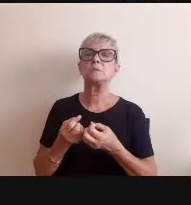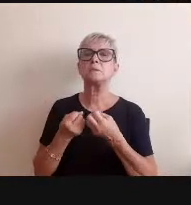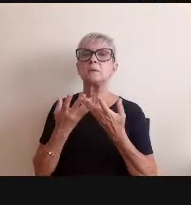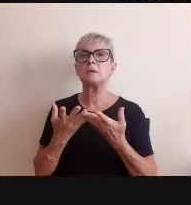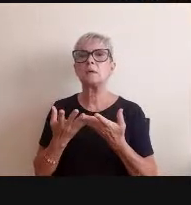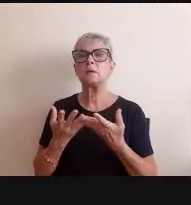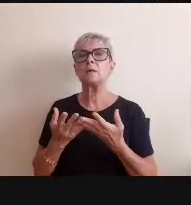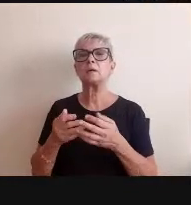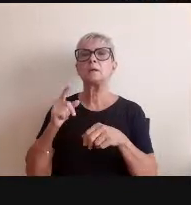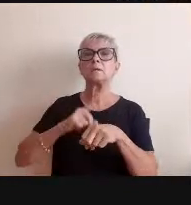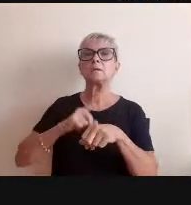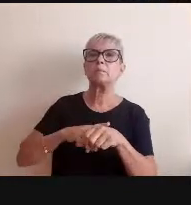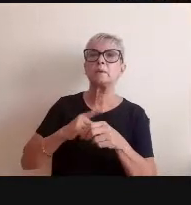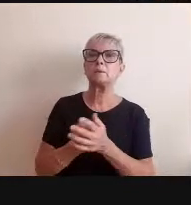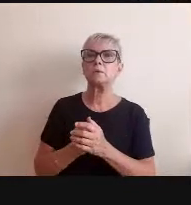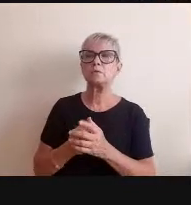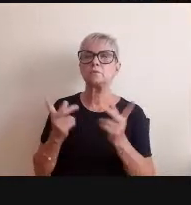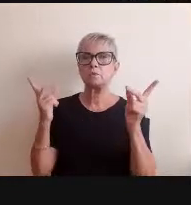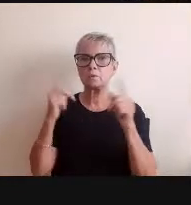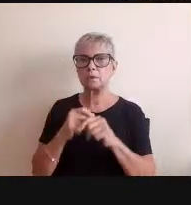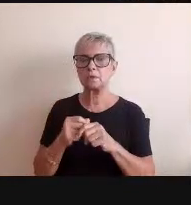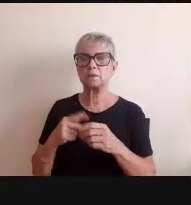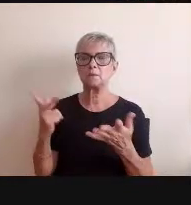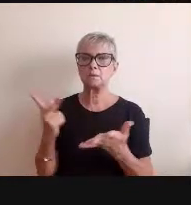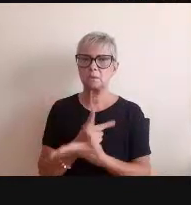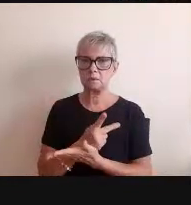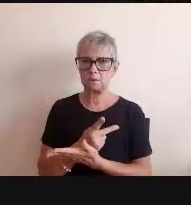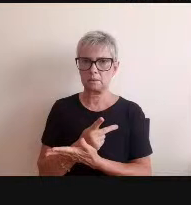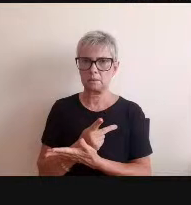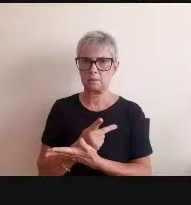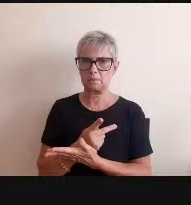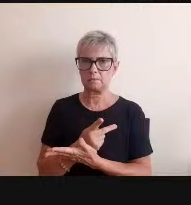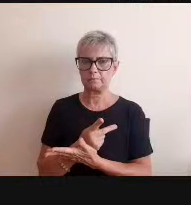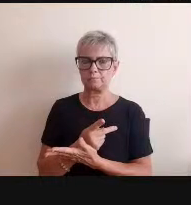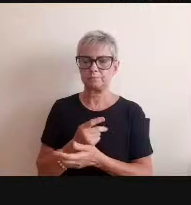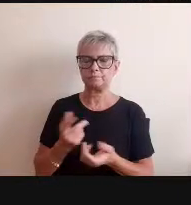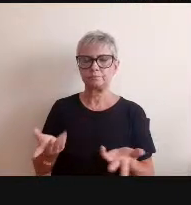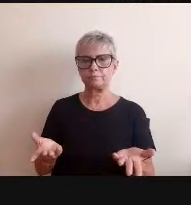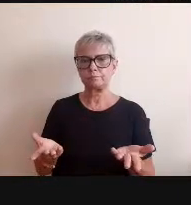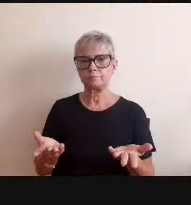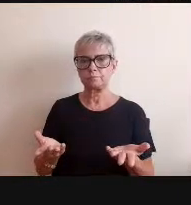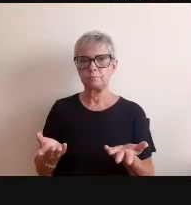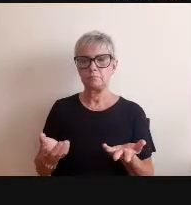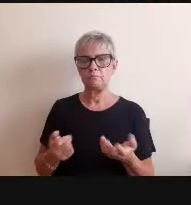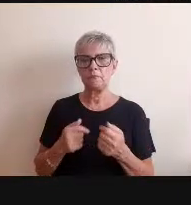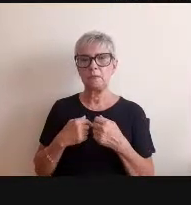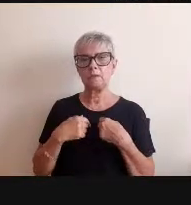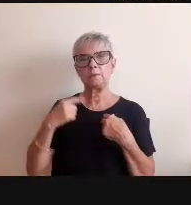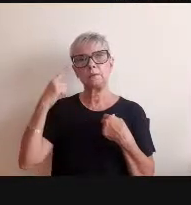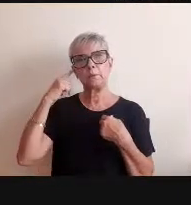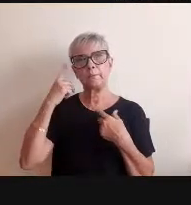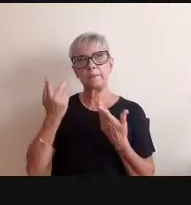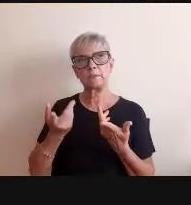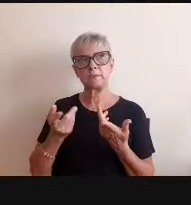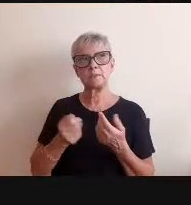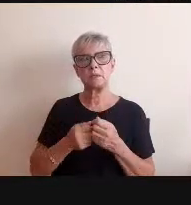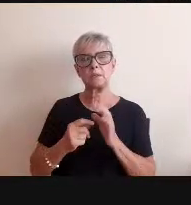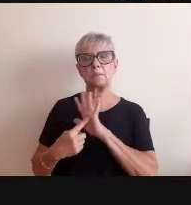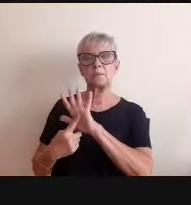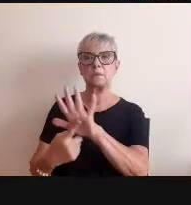dessa crise civilizatória então eu peguei peguei essa exposição